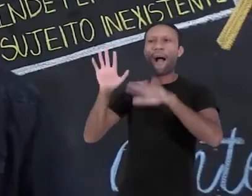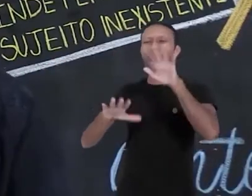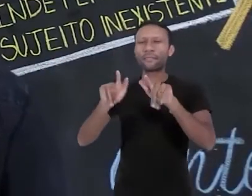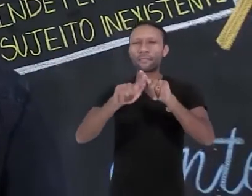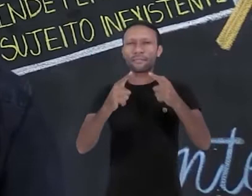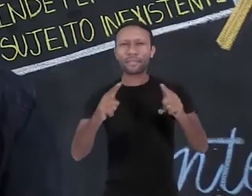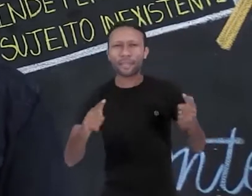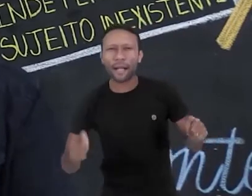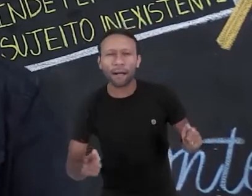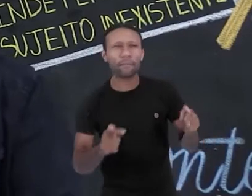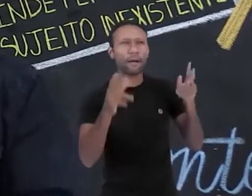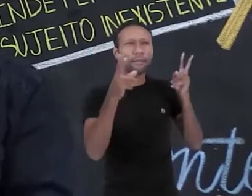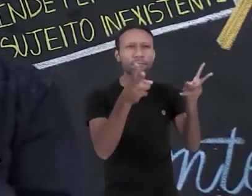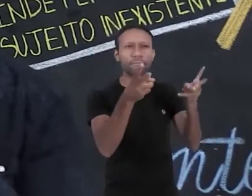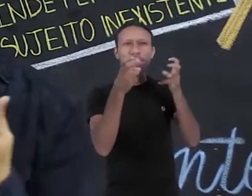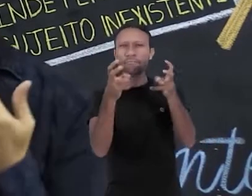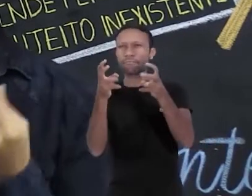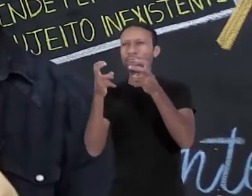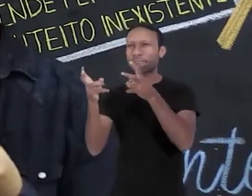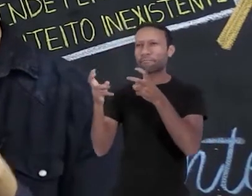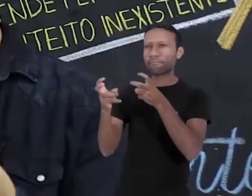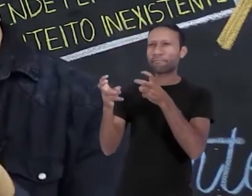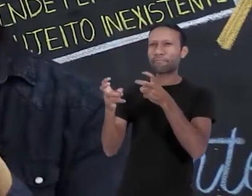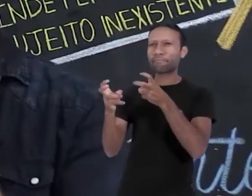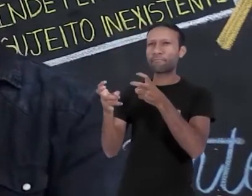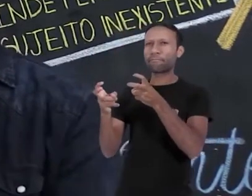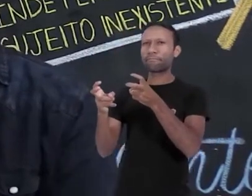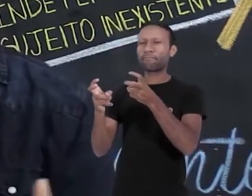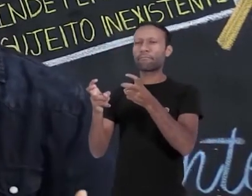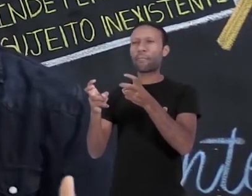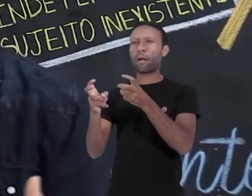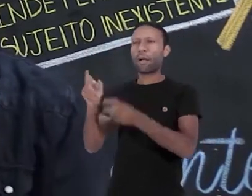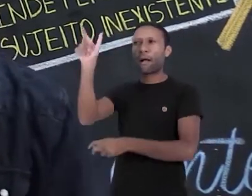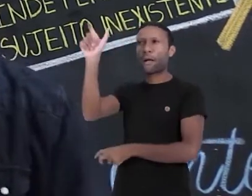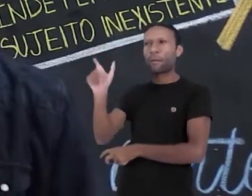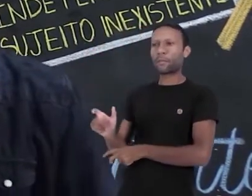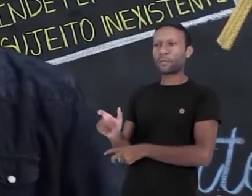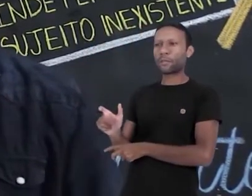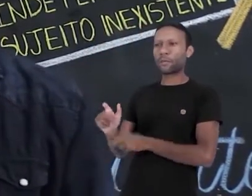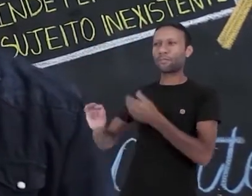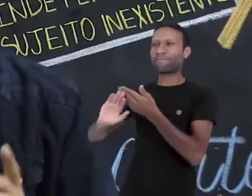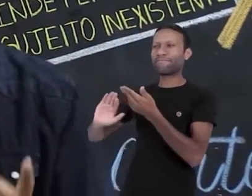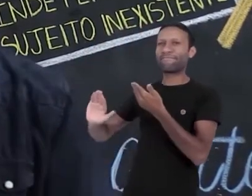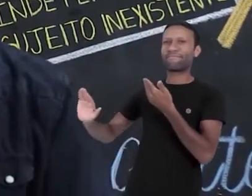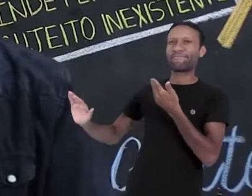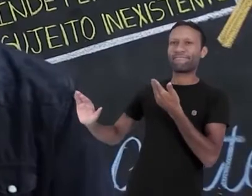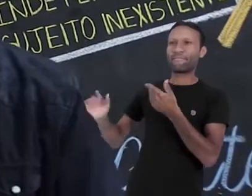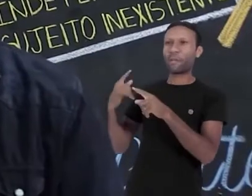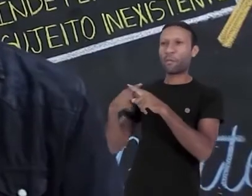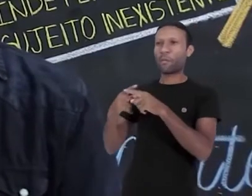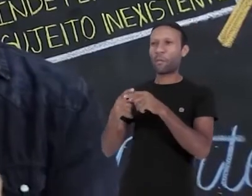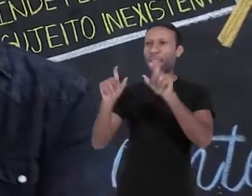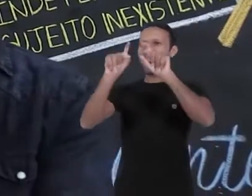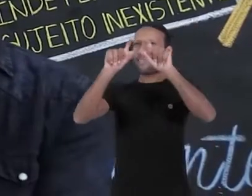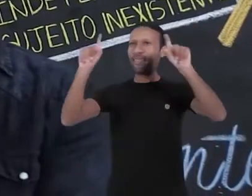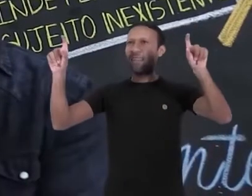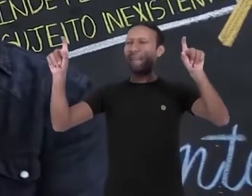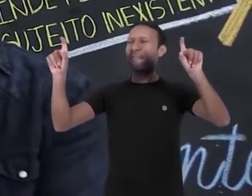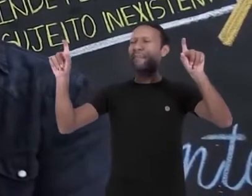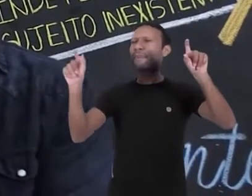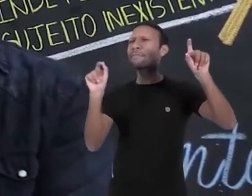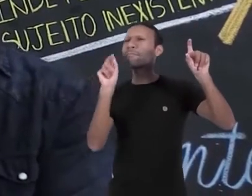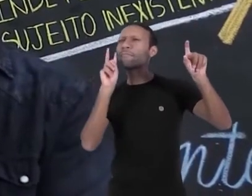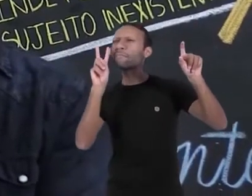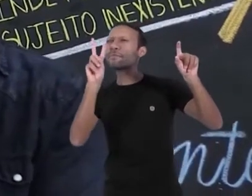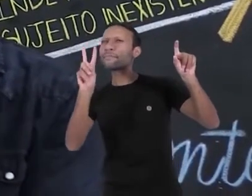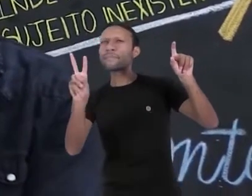esse sujeito é chamado de sujeito elíptico ou de sujeito desinencial. Por quê? Porque eu vou identificar quem é esse sujeito pelo elemento